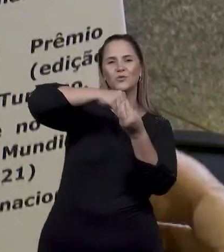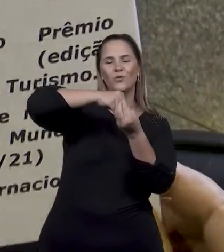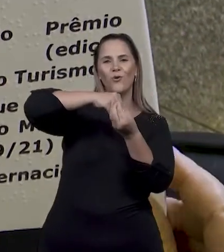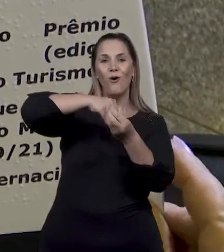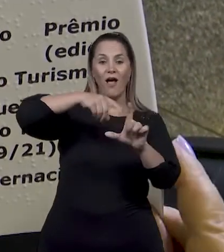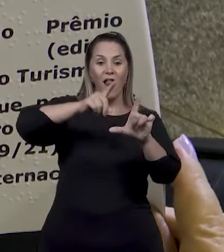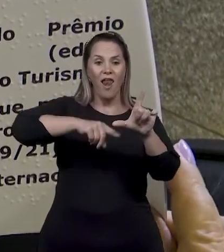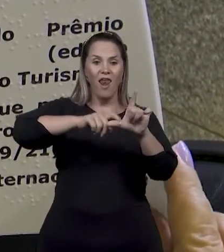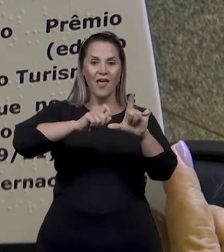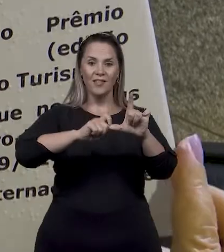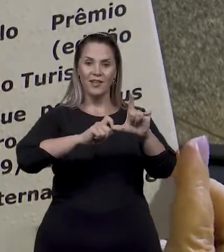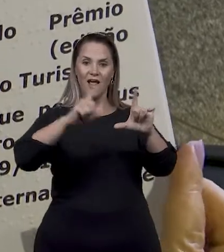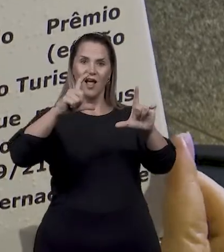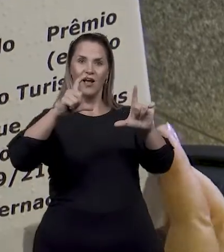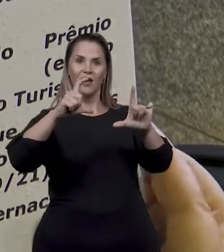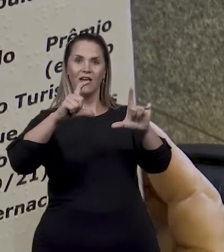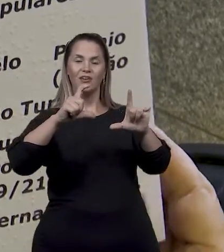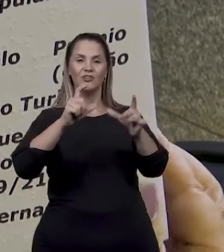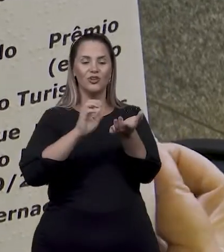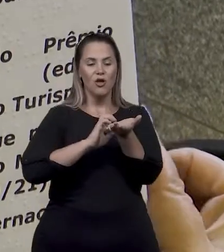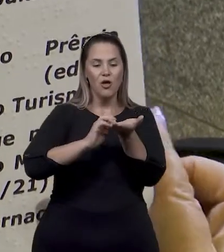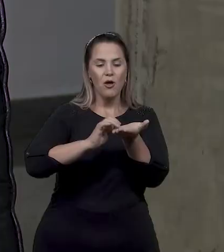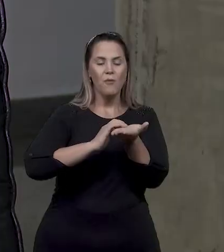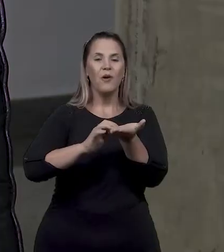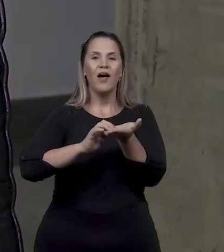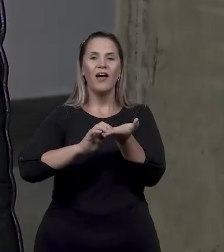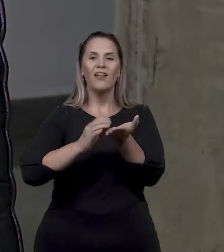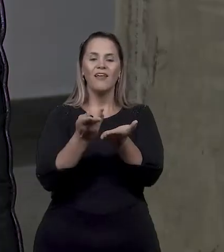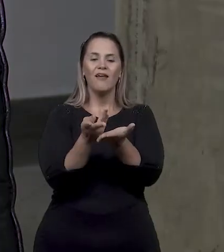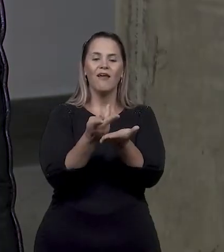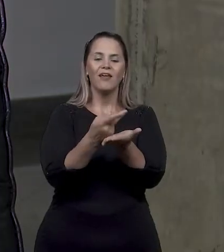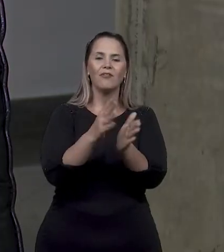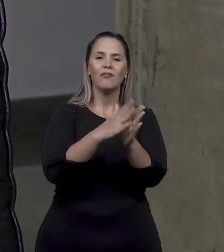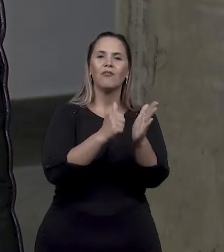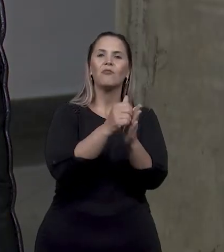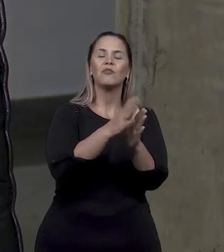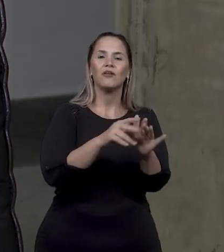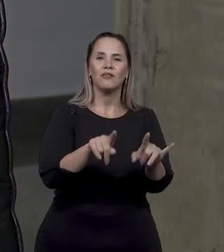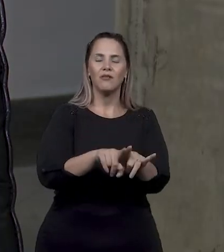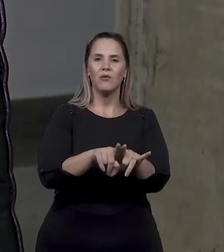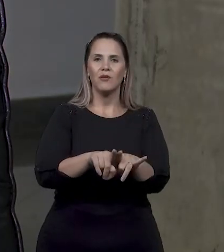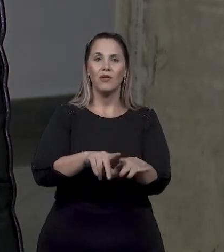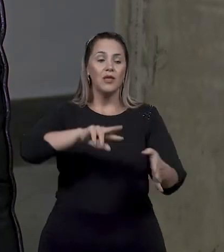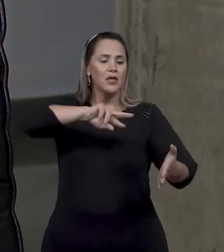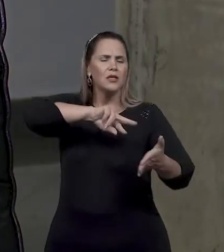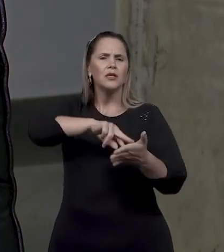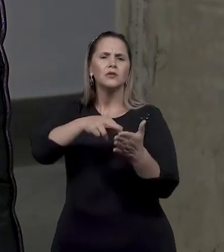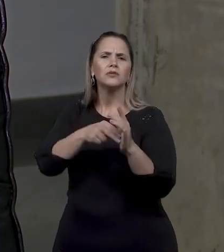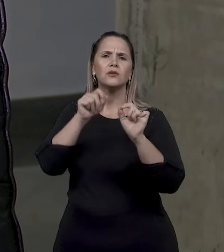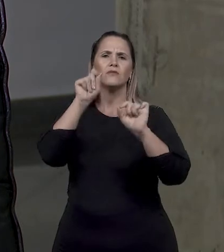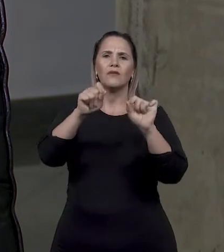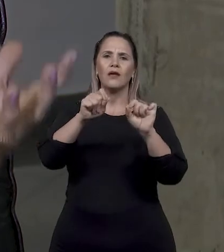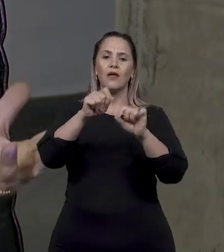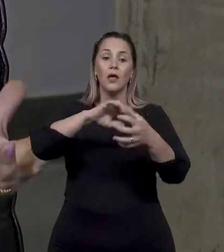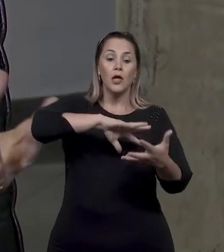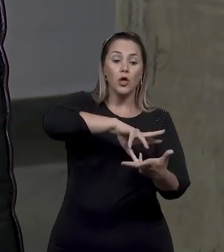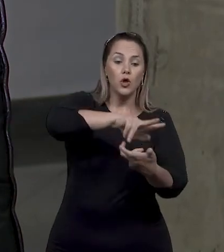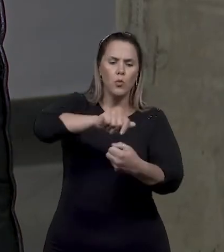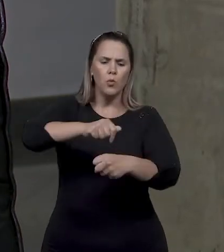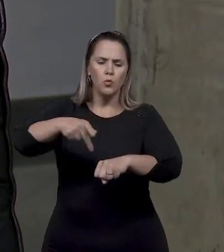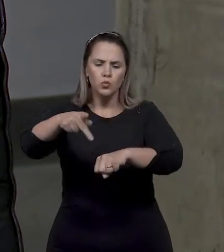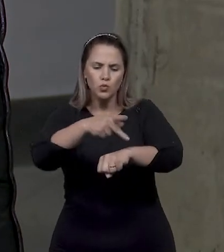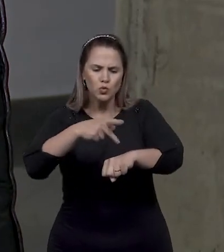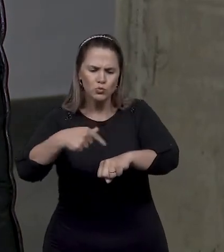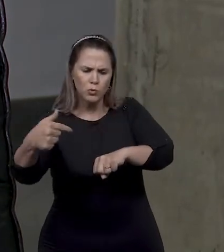ampliada e faltou a ilustração adaptada. Sinal que o mundo está com sede disso,